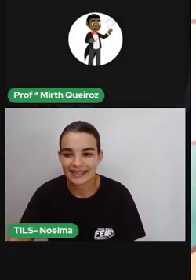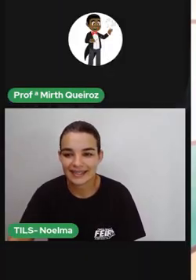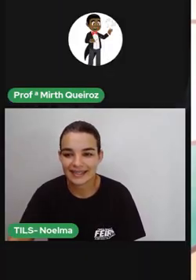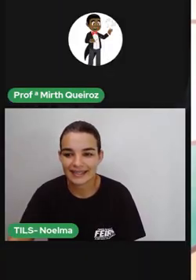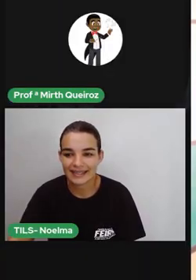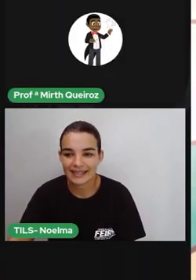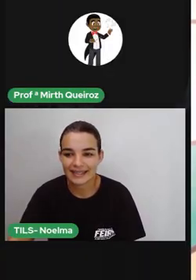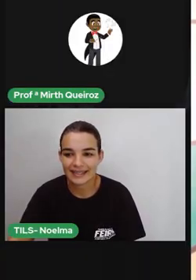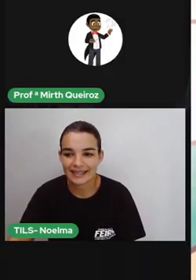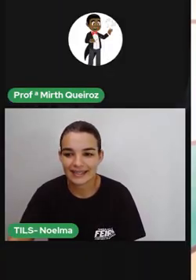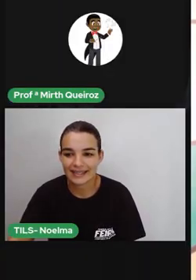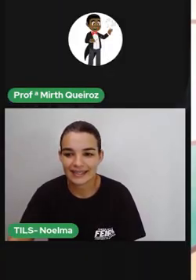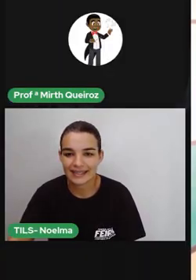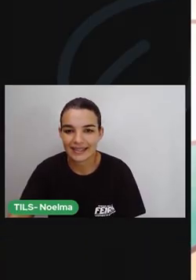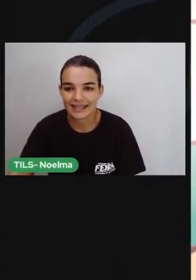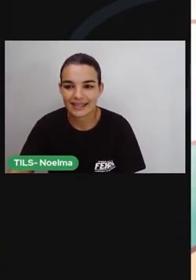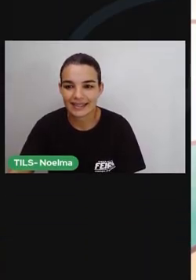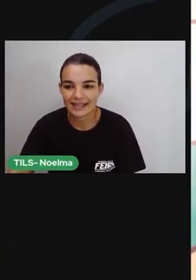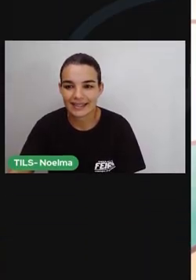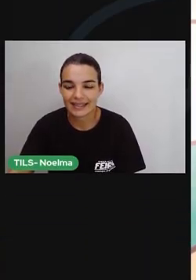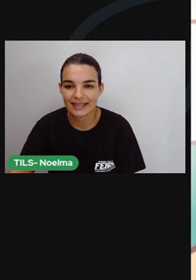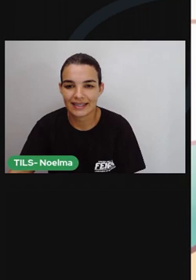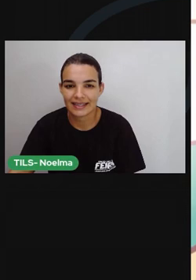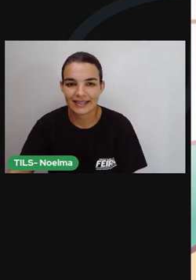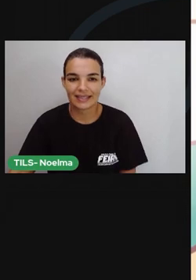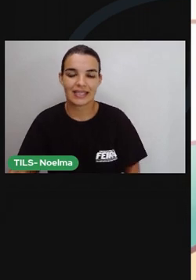Hoje nós vamos aprender sobre...